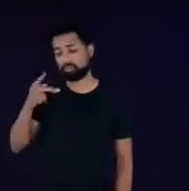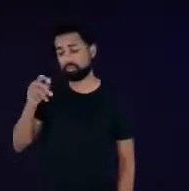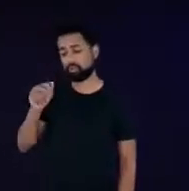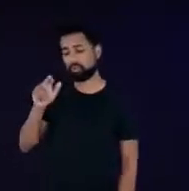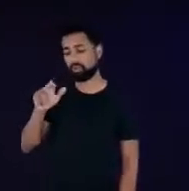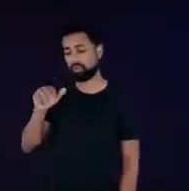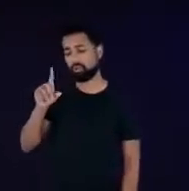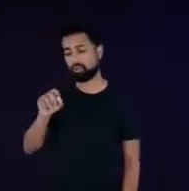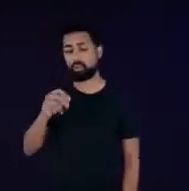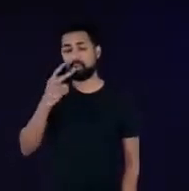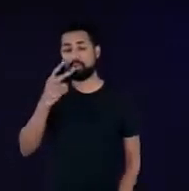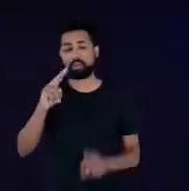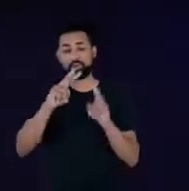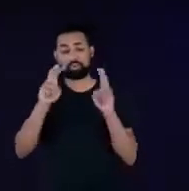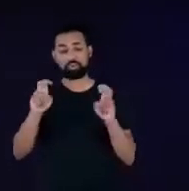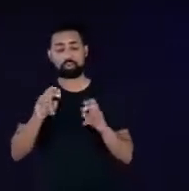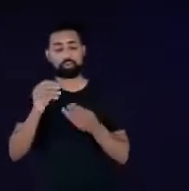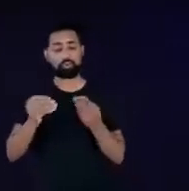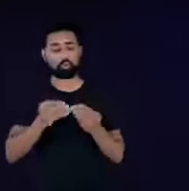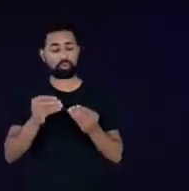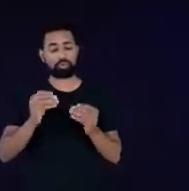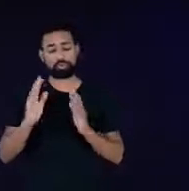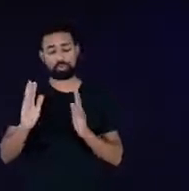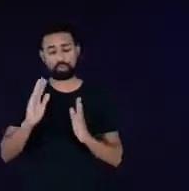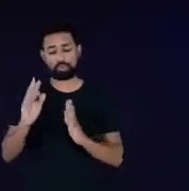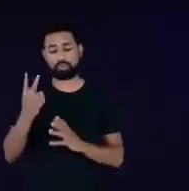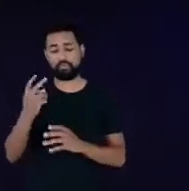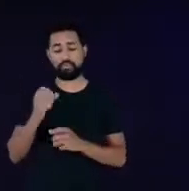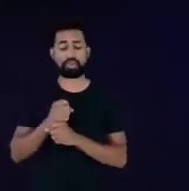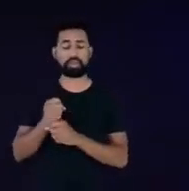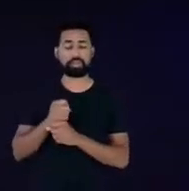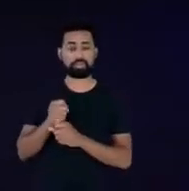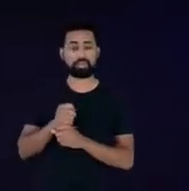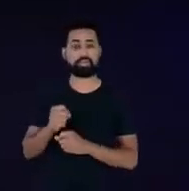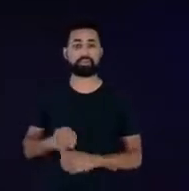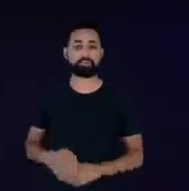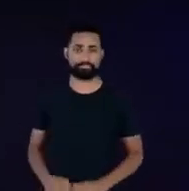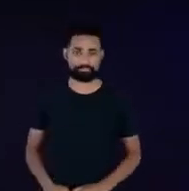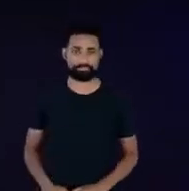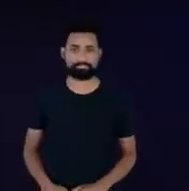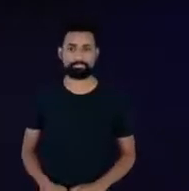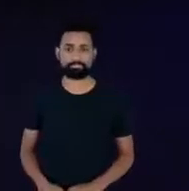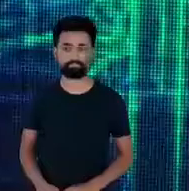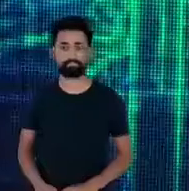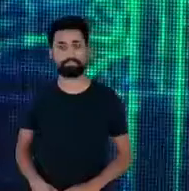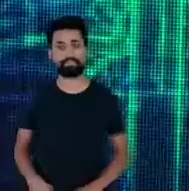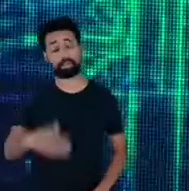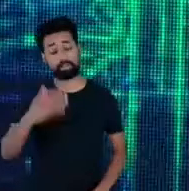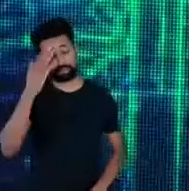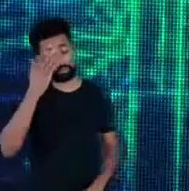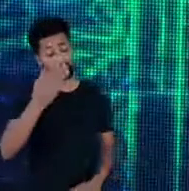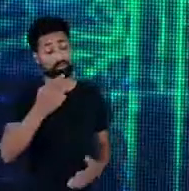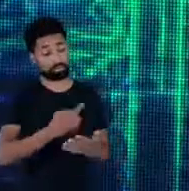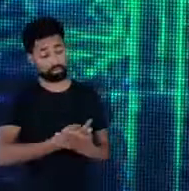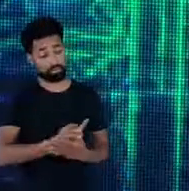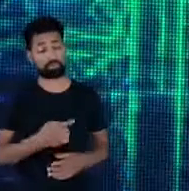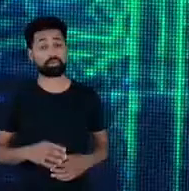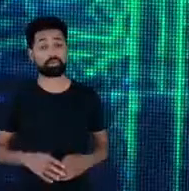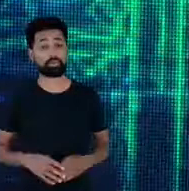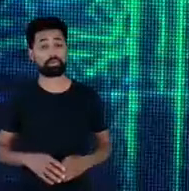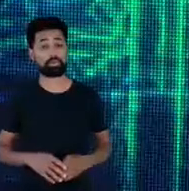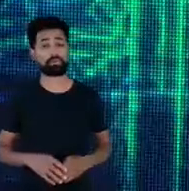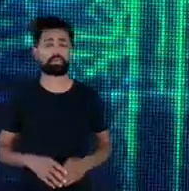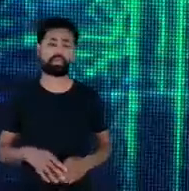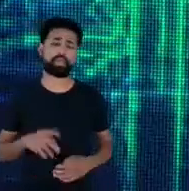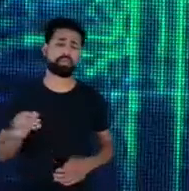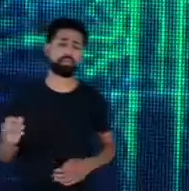legado desses 20 anos do programa de eficiência energética Obrigado pela pergunta Elvira é muito